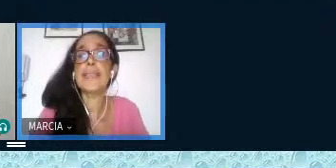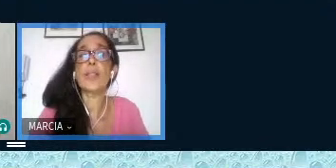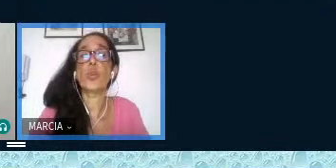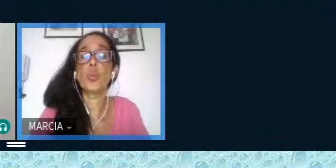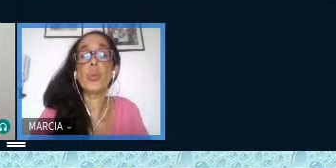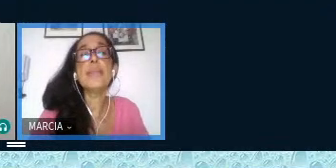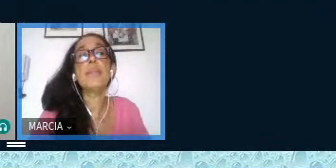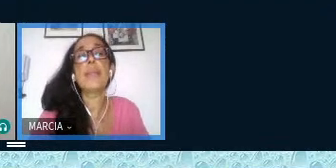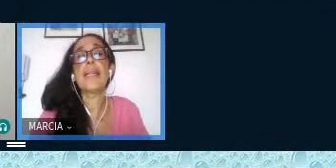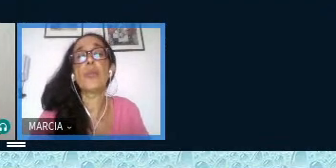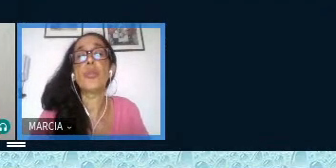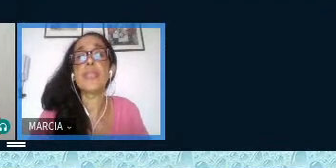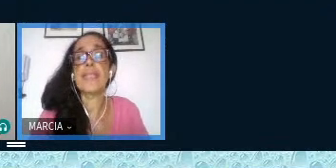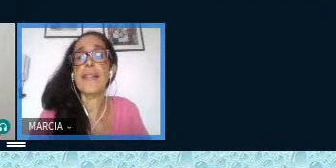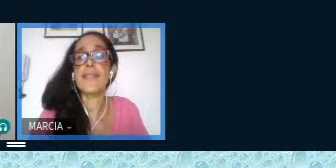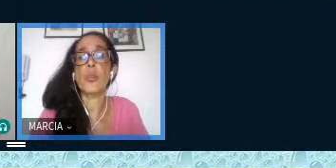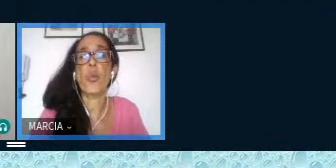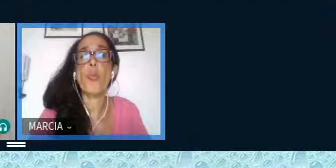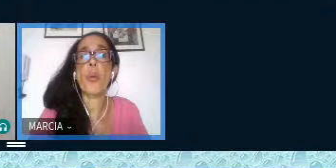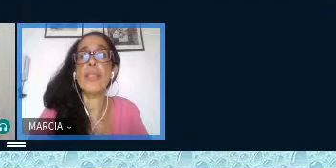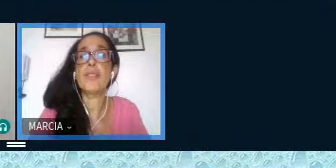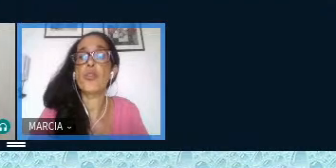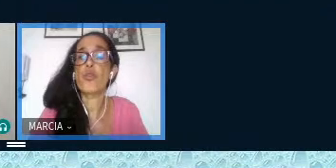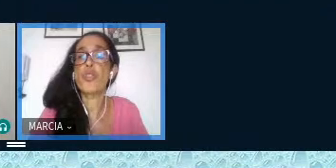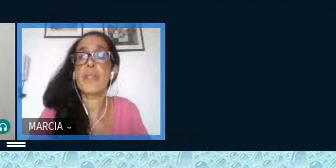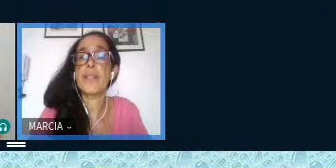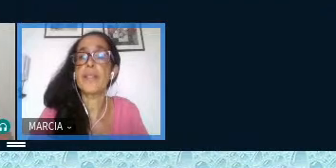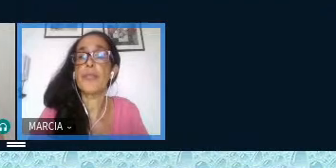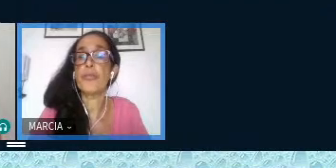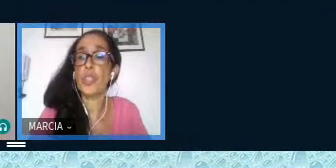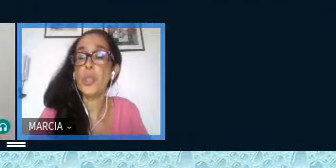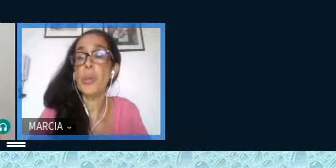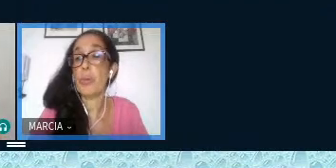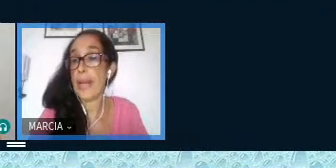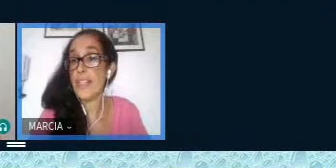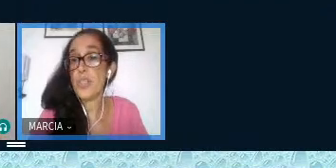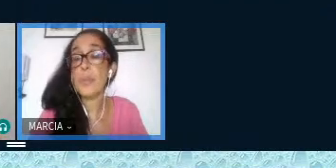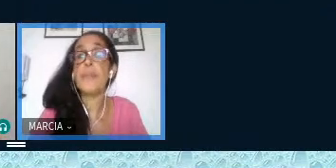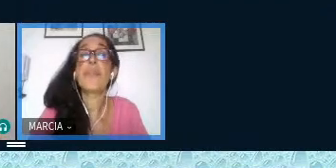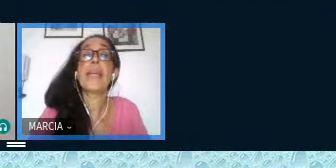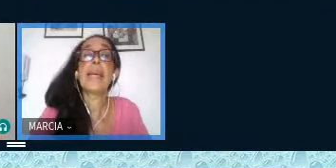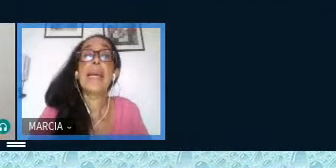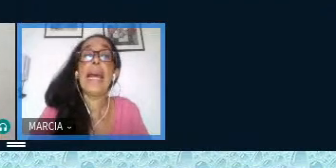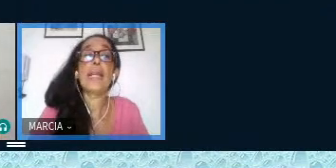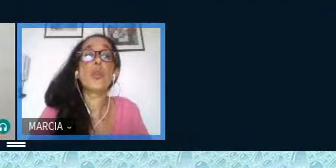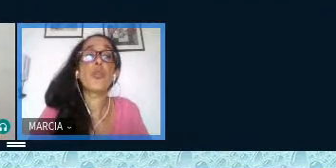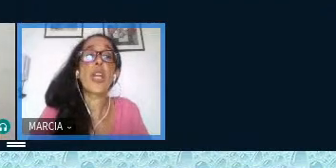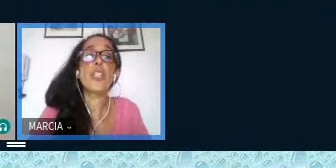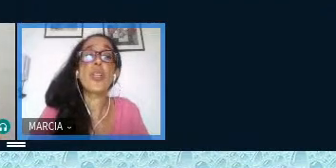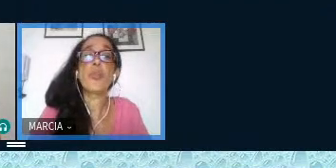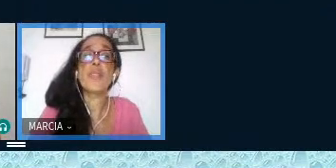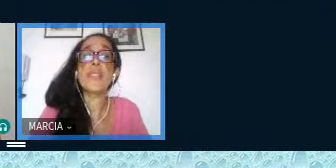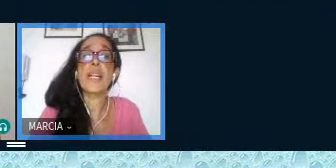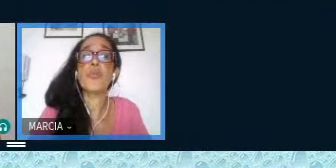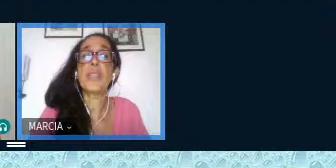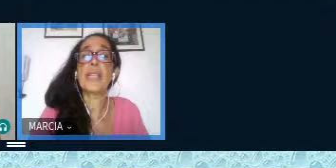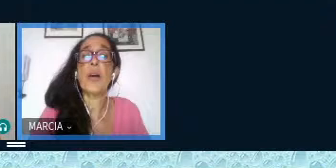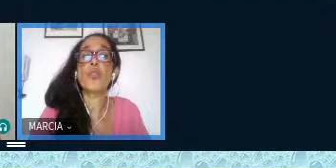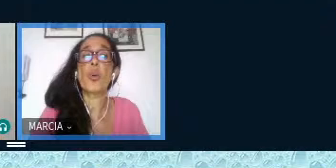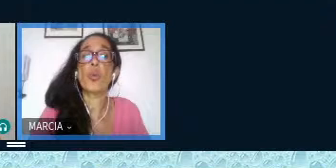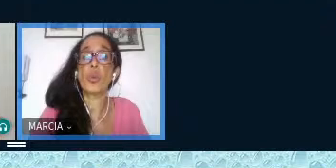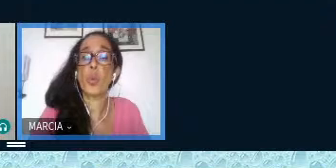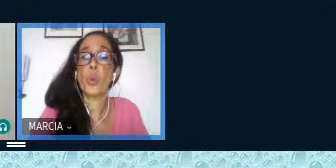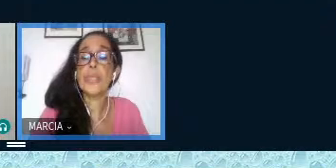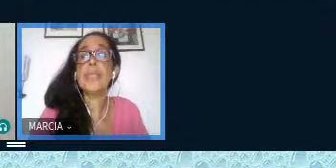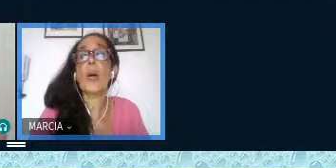teoria da literatura pela Universidade Estadual Paulista Júlia de Mesquita Filho a Unesp ela é docente da Universidade